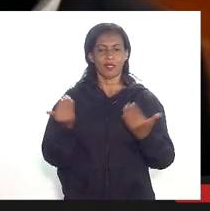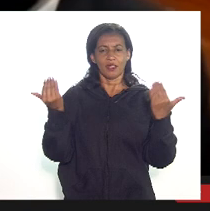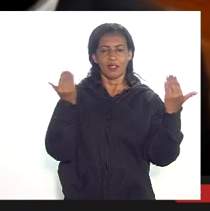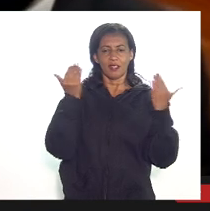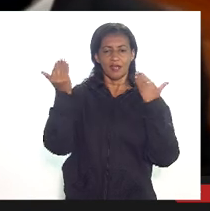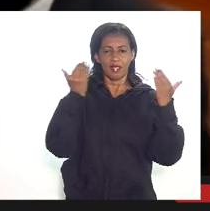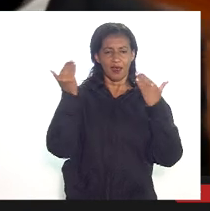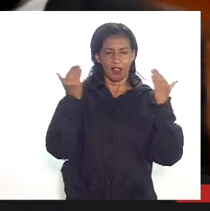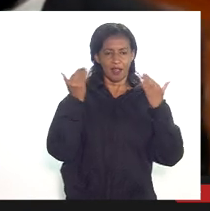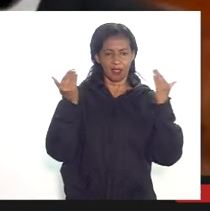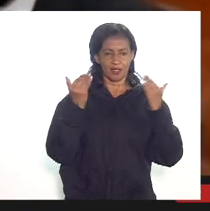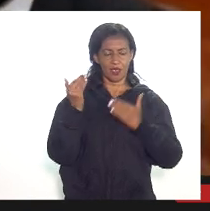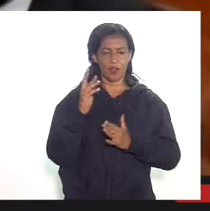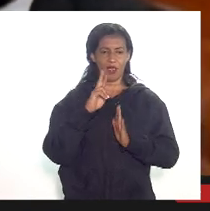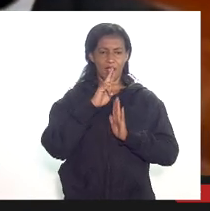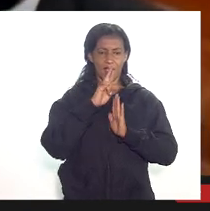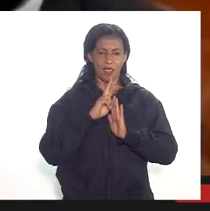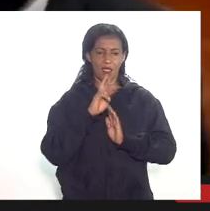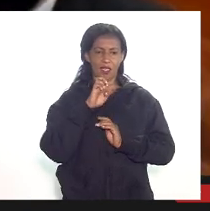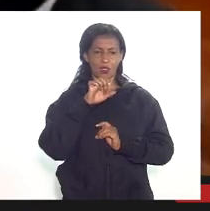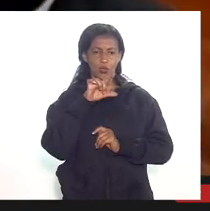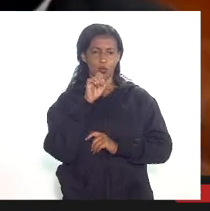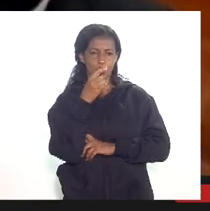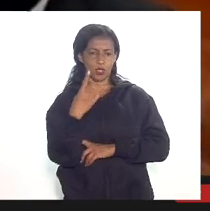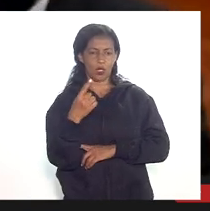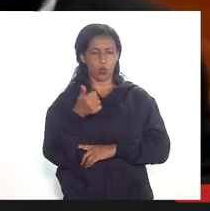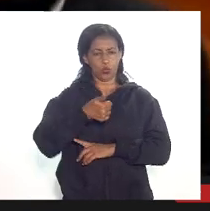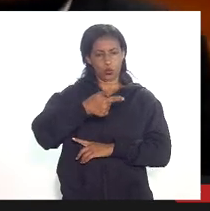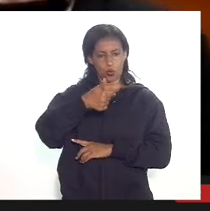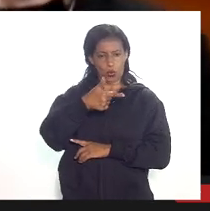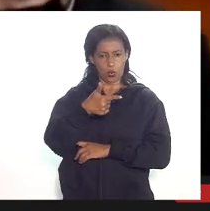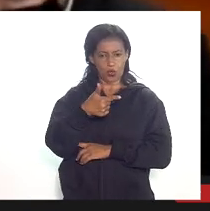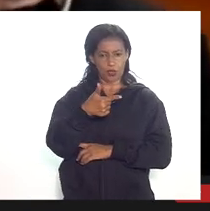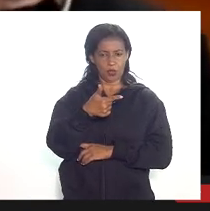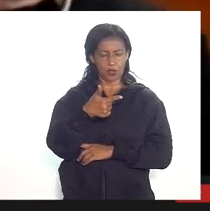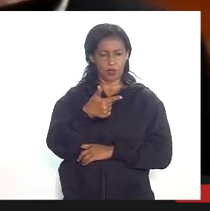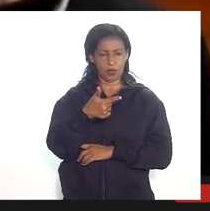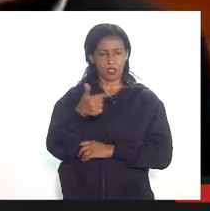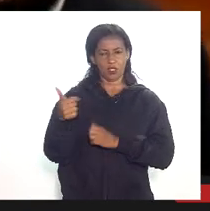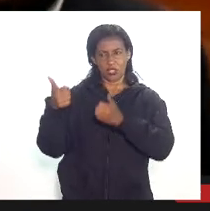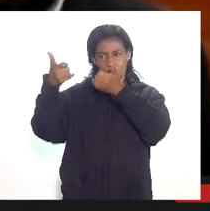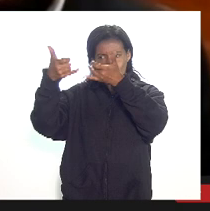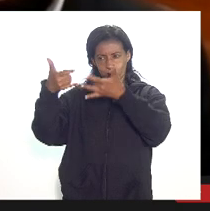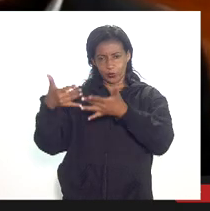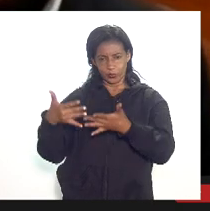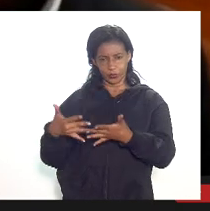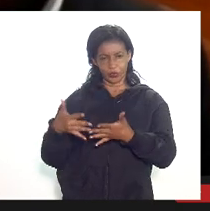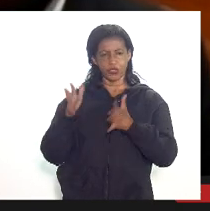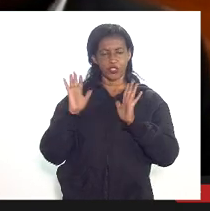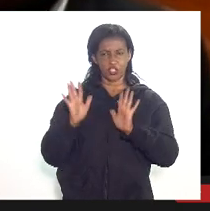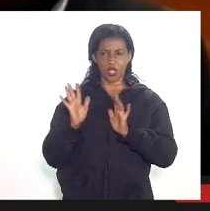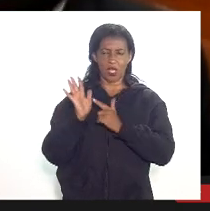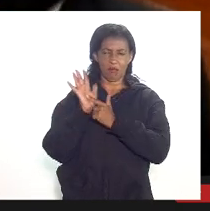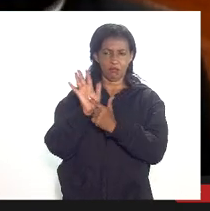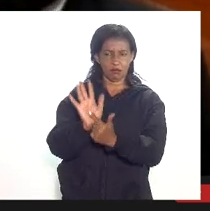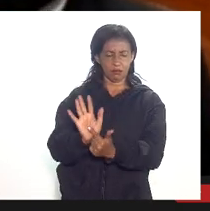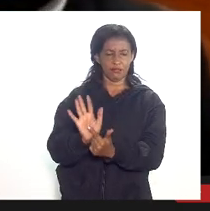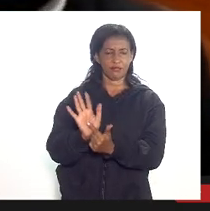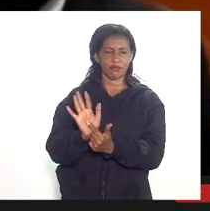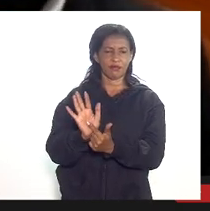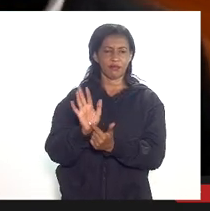a resolução 12 foi detalhadamente exposta a